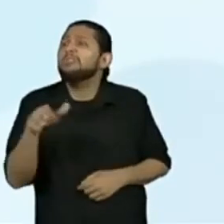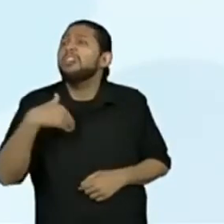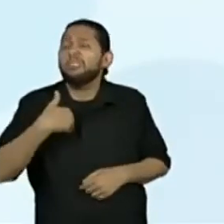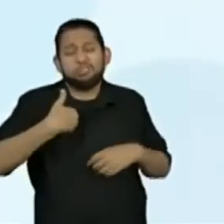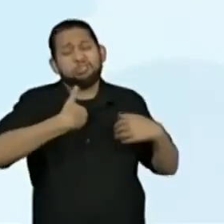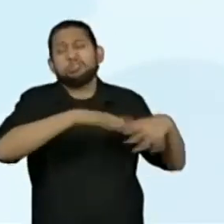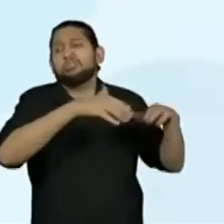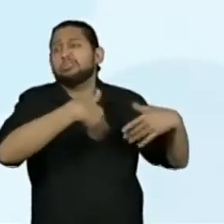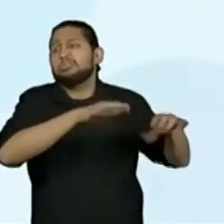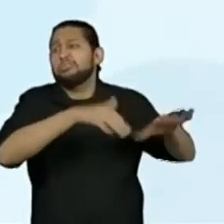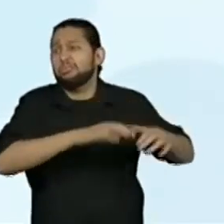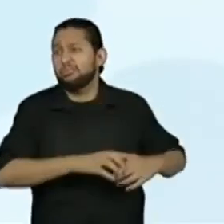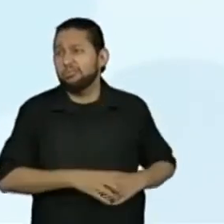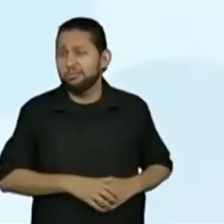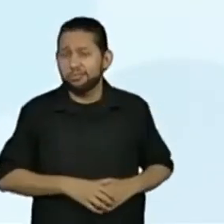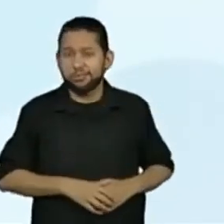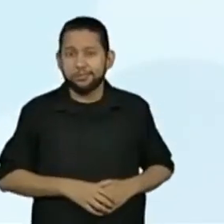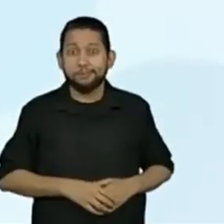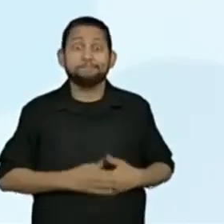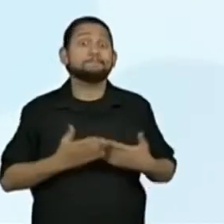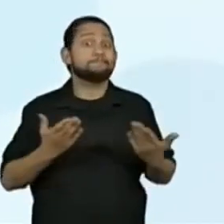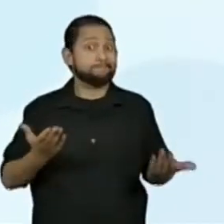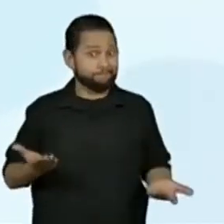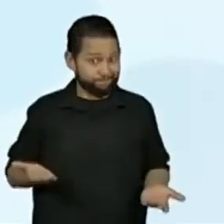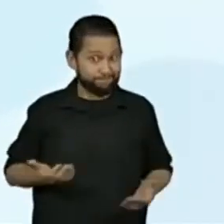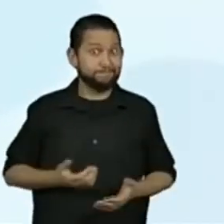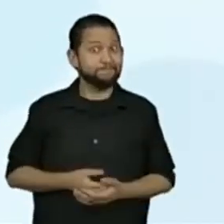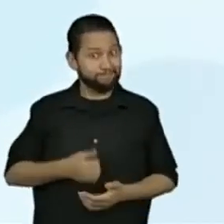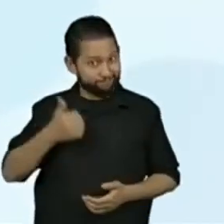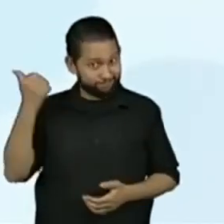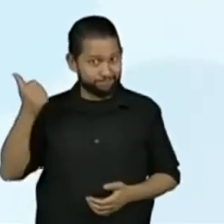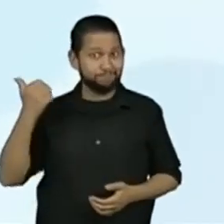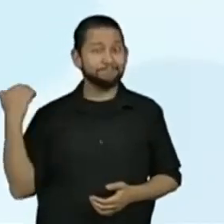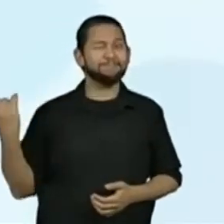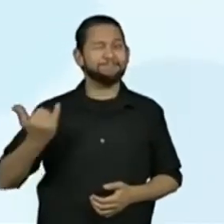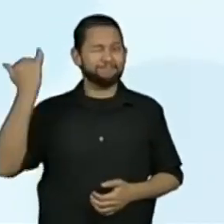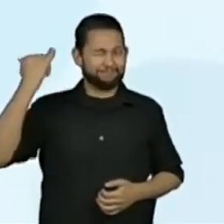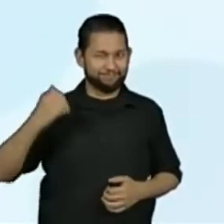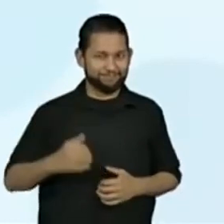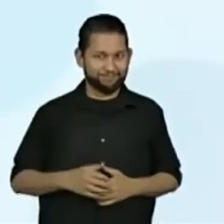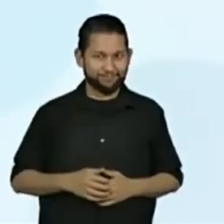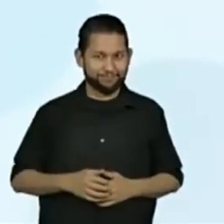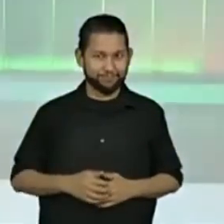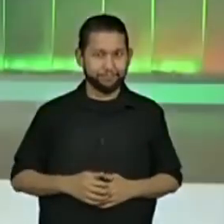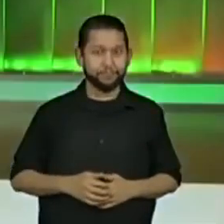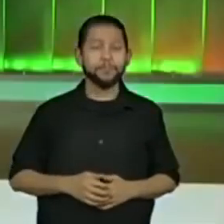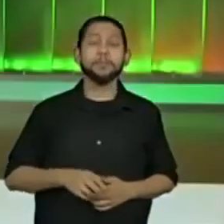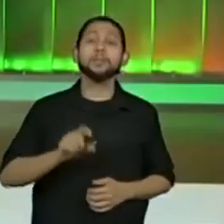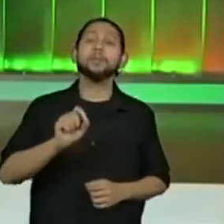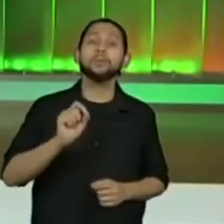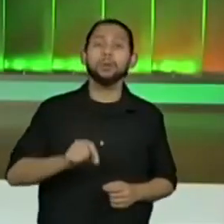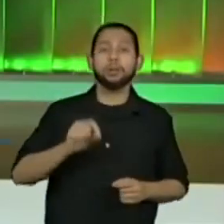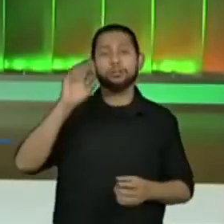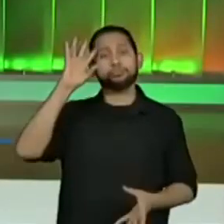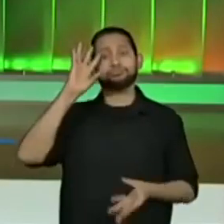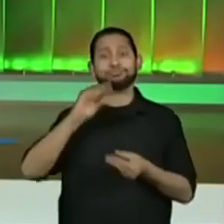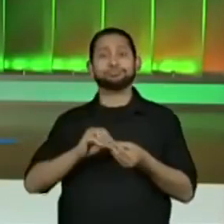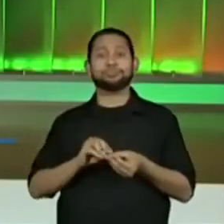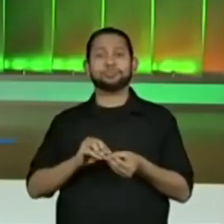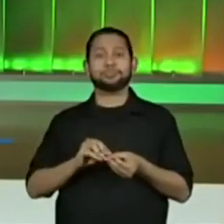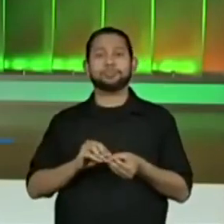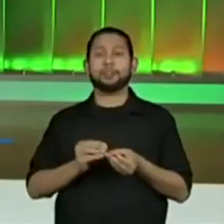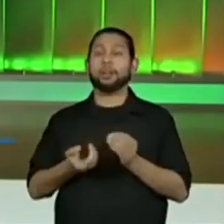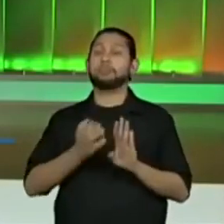só que fábula curtinha, mas de grande ensinamento, hein, pessoal? E a moral dela está